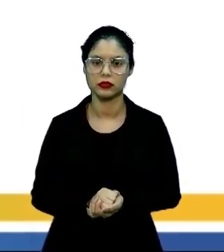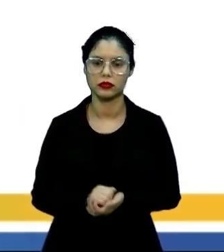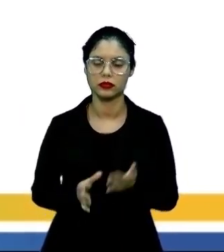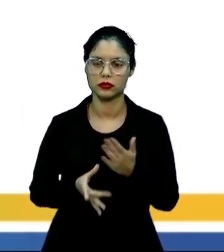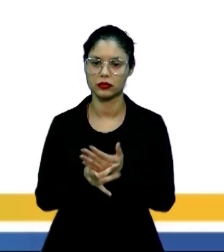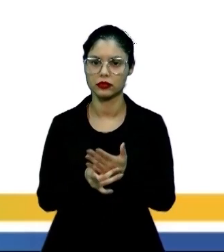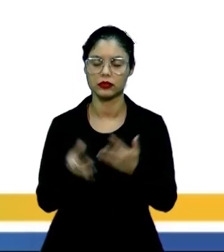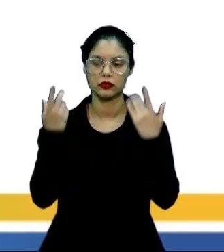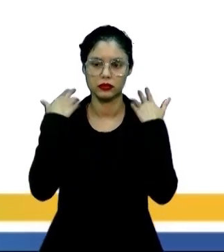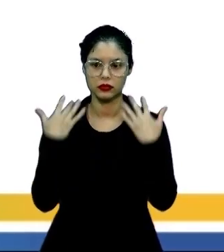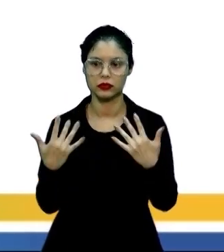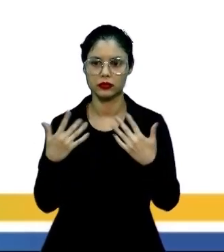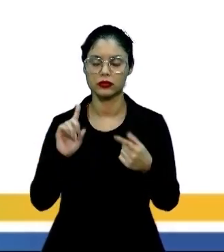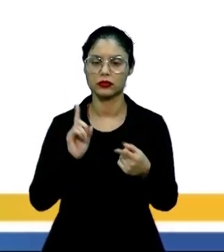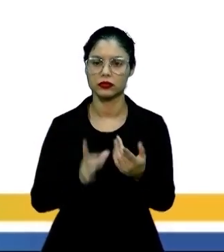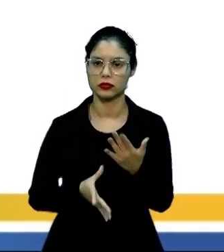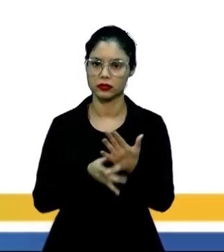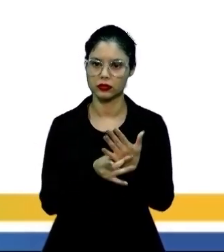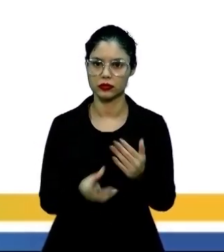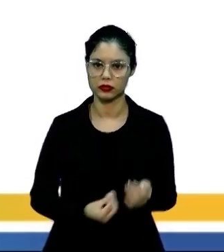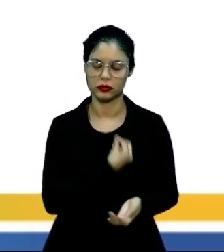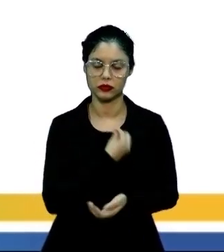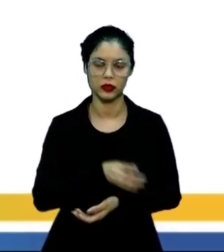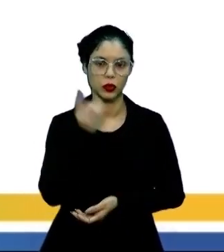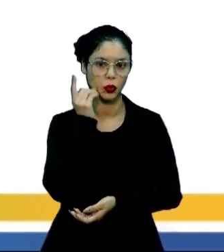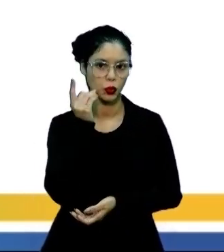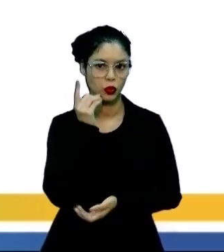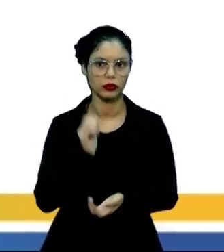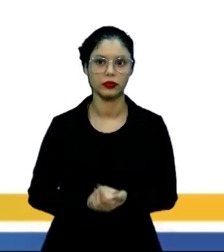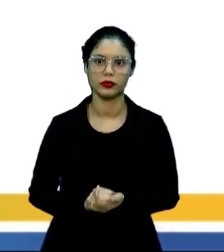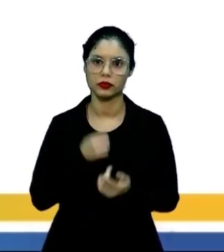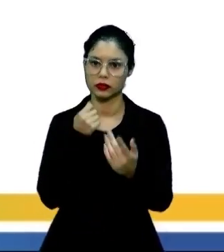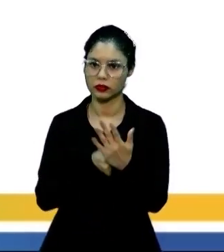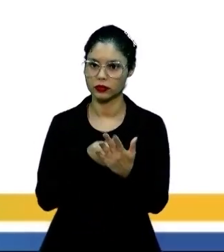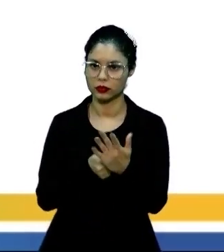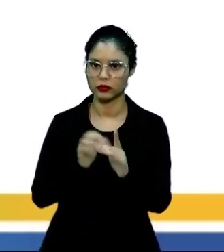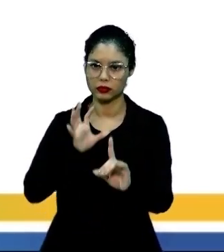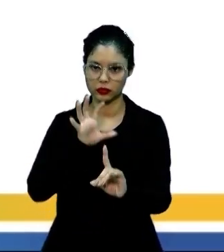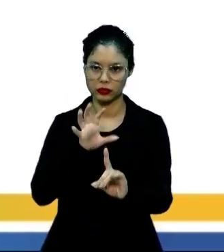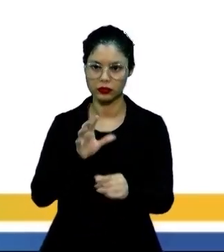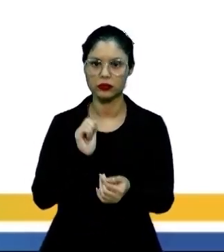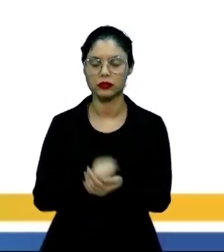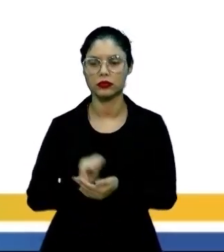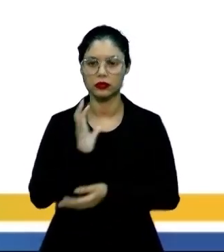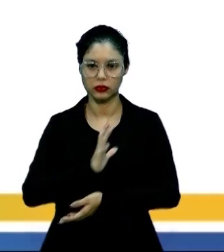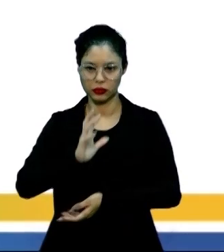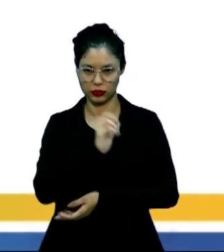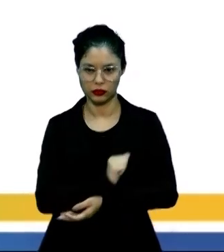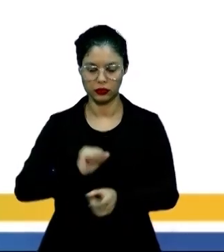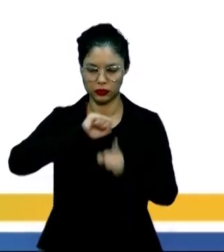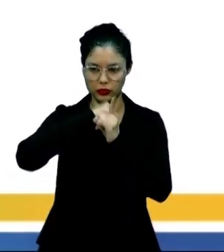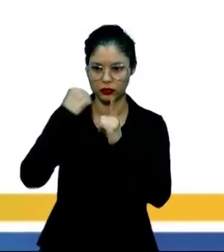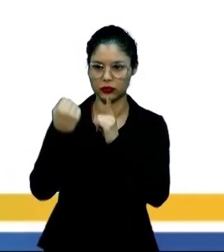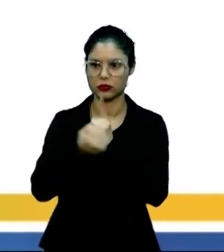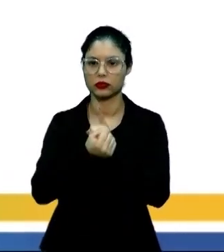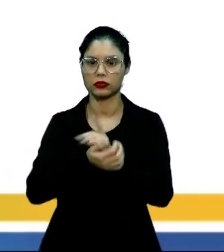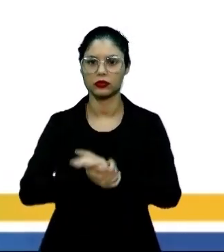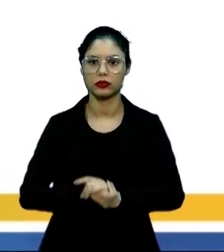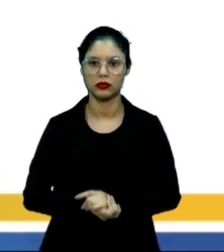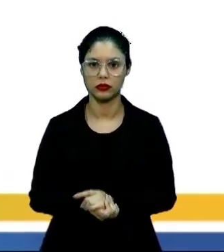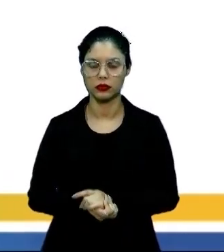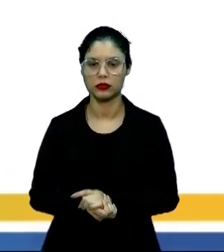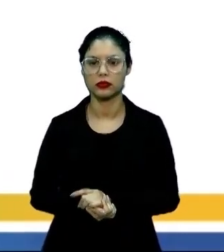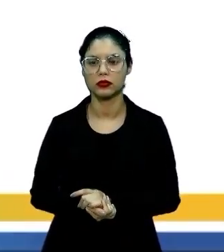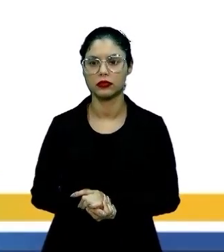naturalismo. O realismo, ele mostra a vida cotidiana e a subordinação do amor aos inter...